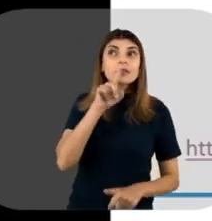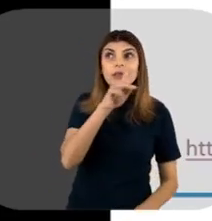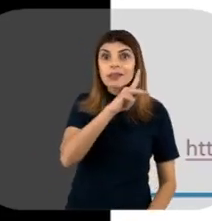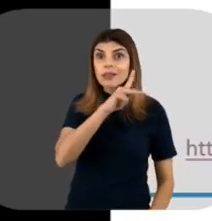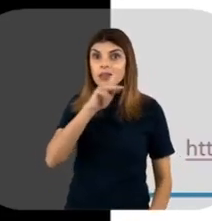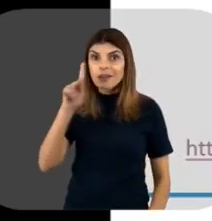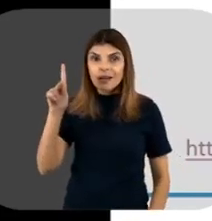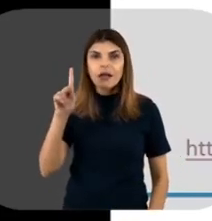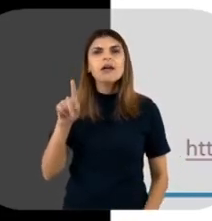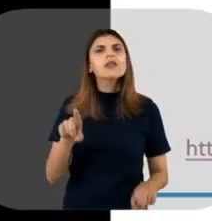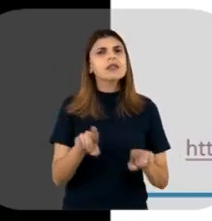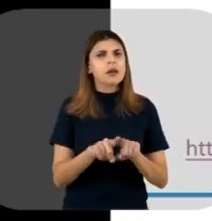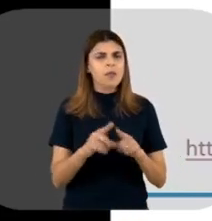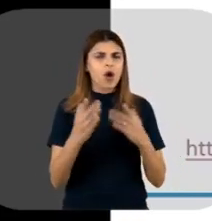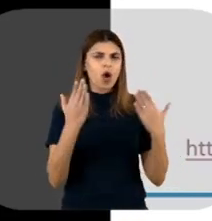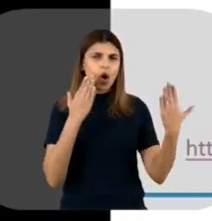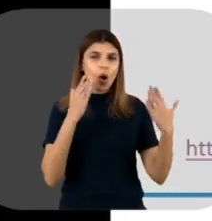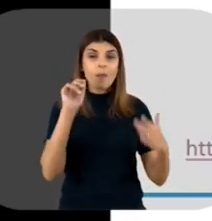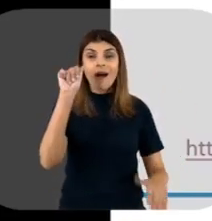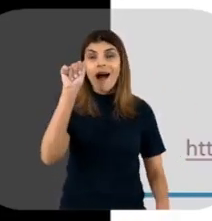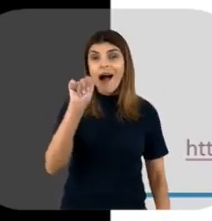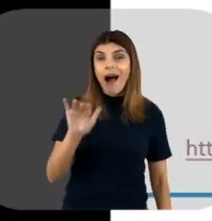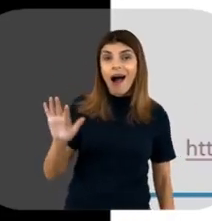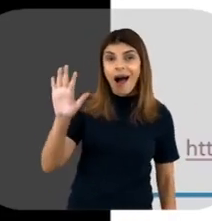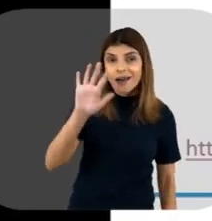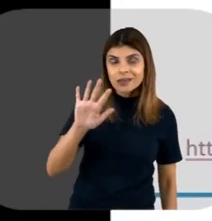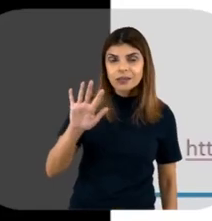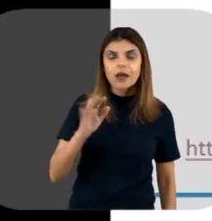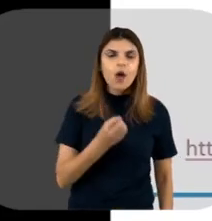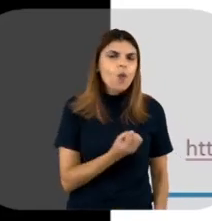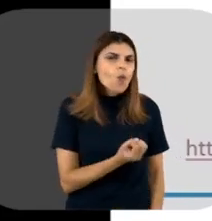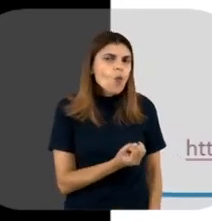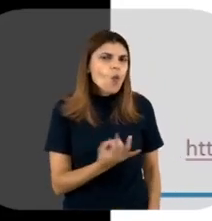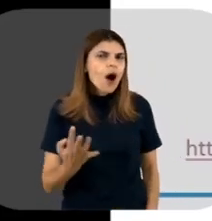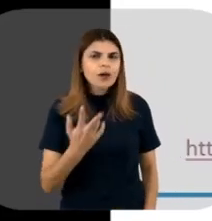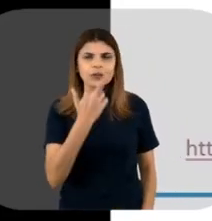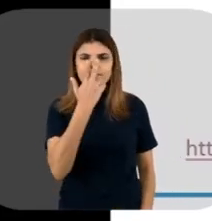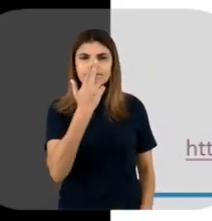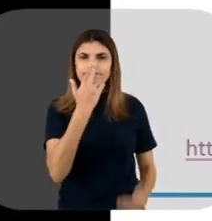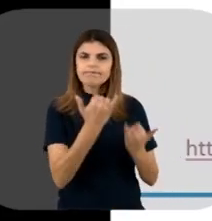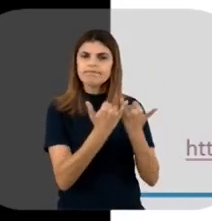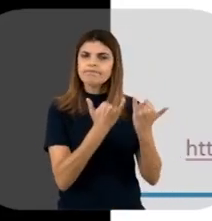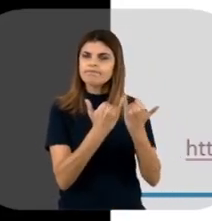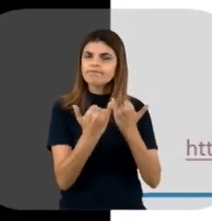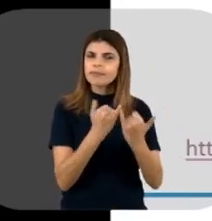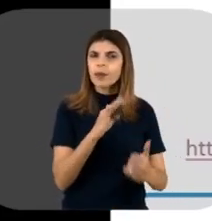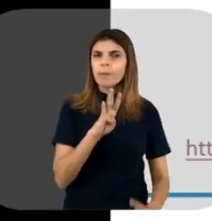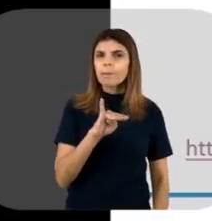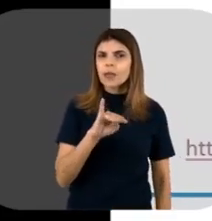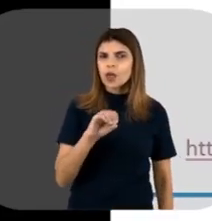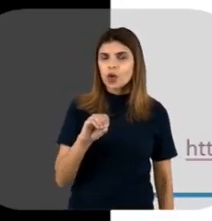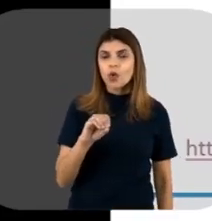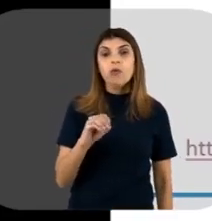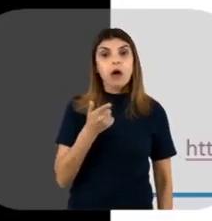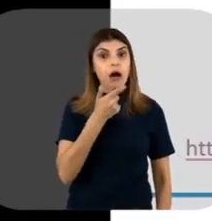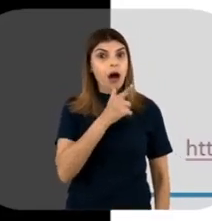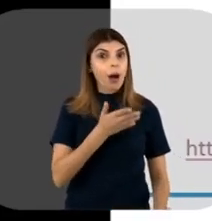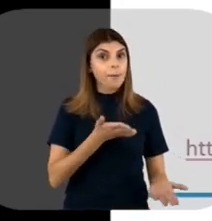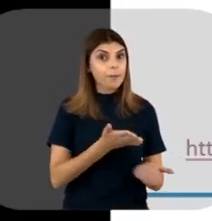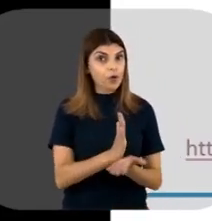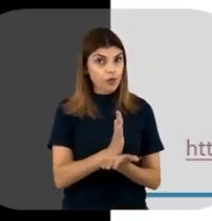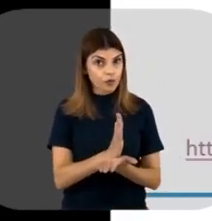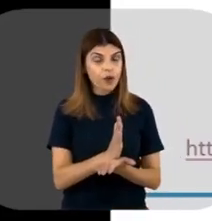nos Estados Unidos e aqui comparativamente na Ásia, né? A quantidade de biosimilares, né? Que foram